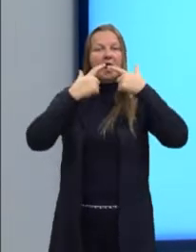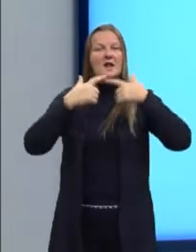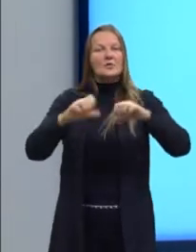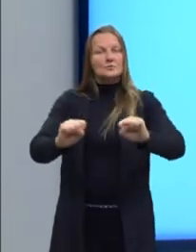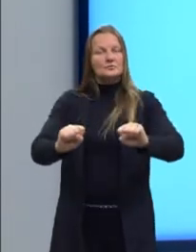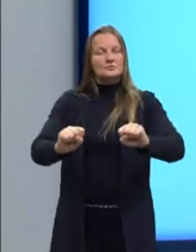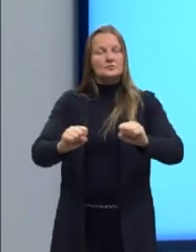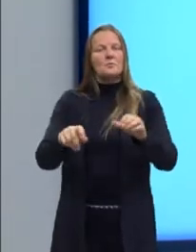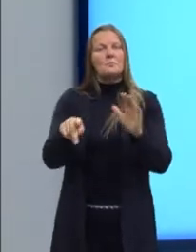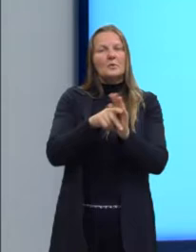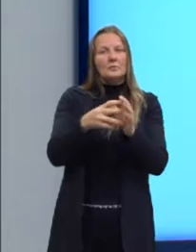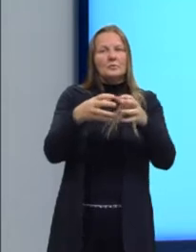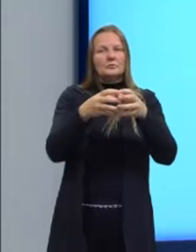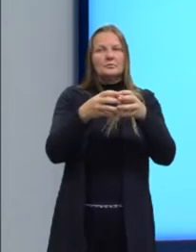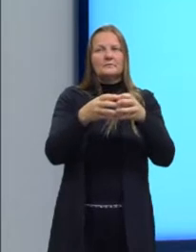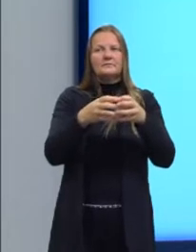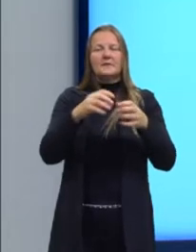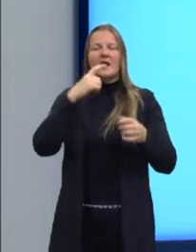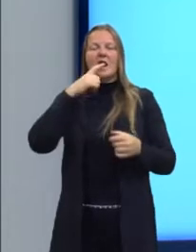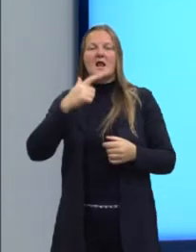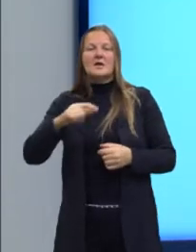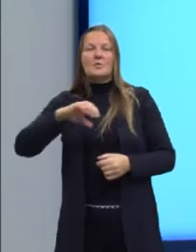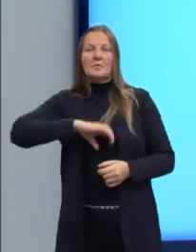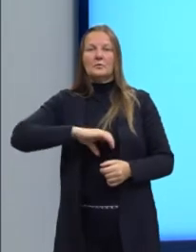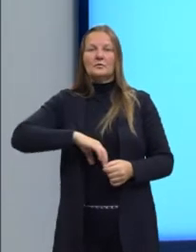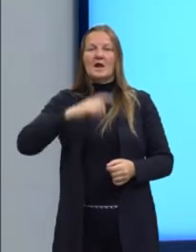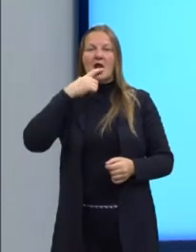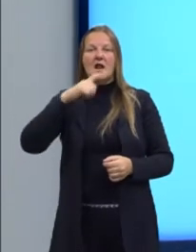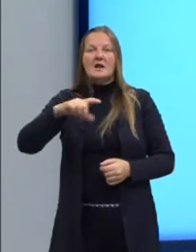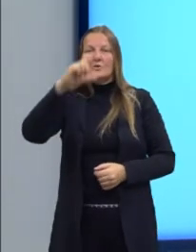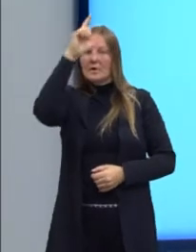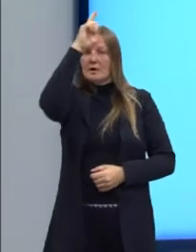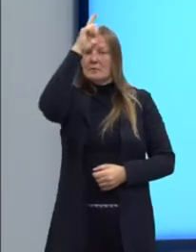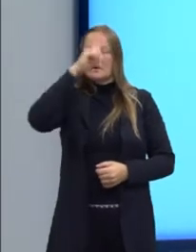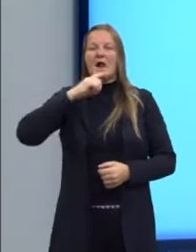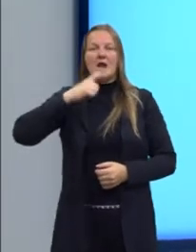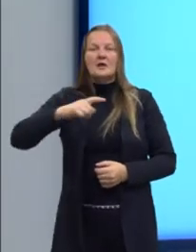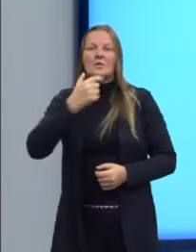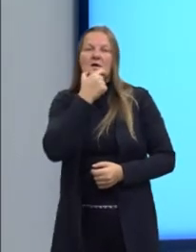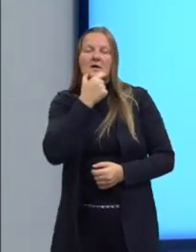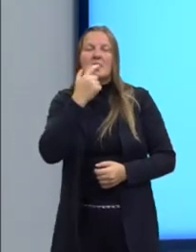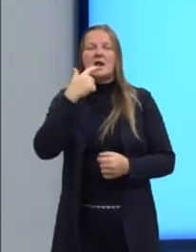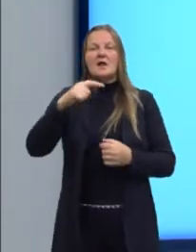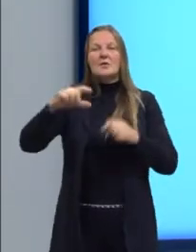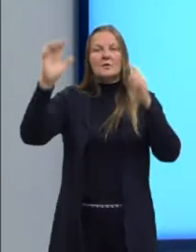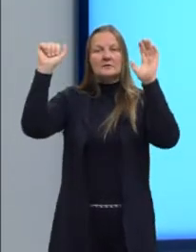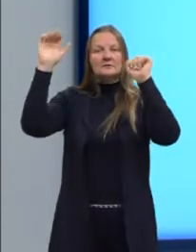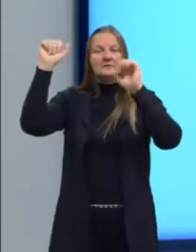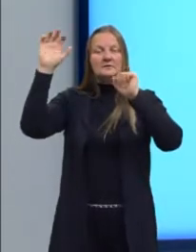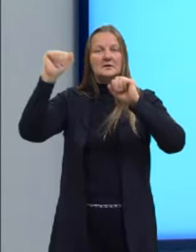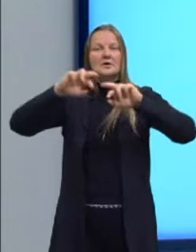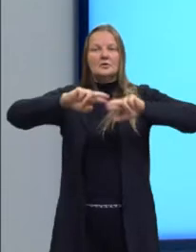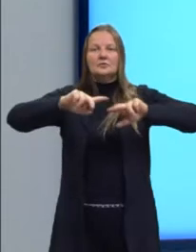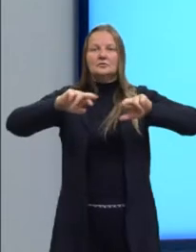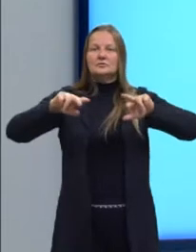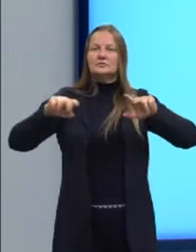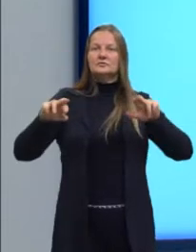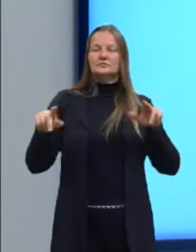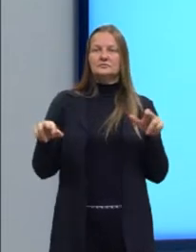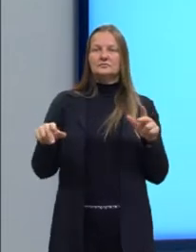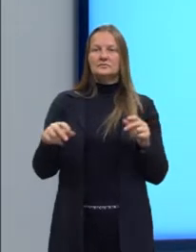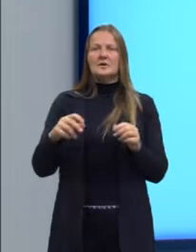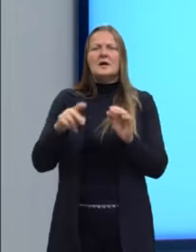Beleza. Língua portuguesa, língua alemã, língua russa, língua inglesa, língua espanhola. São línguas diferentes.